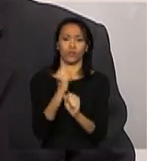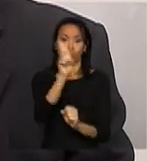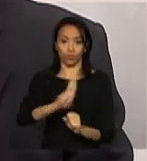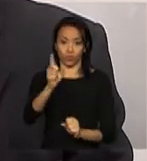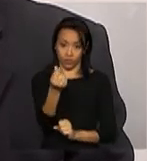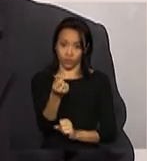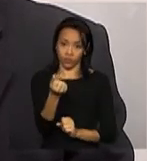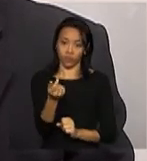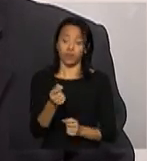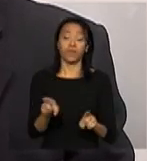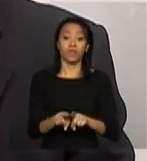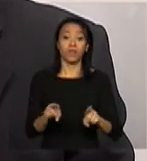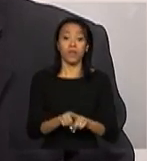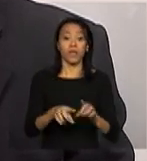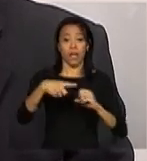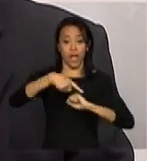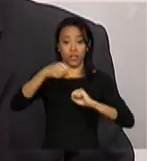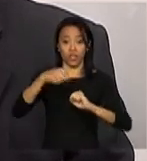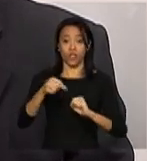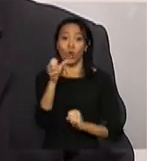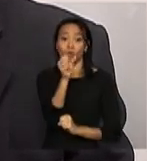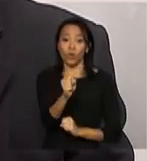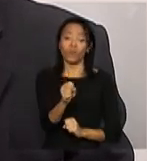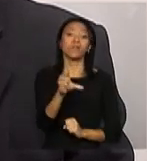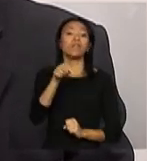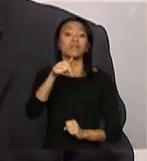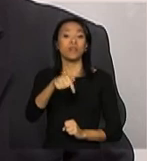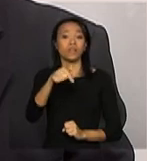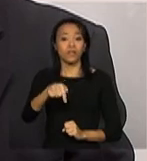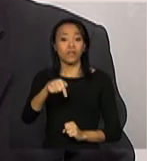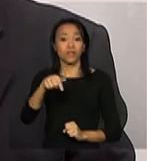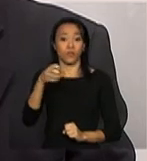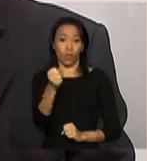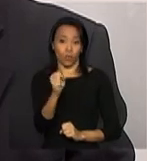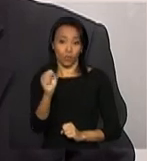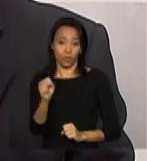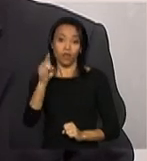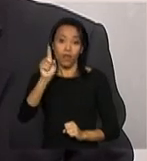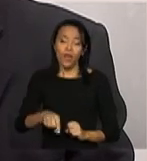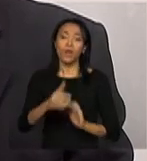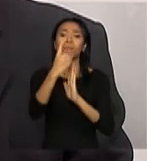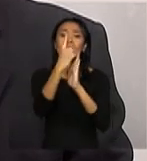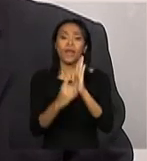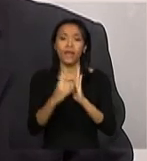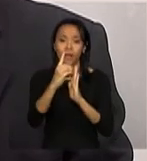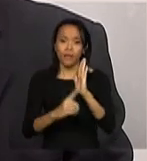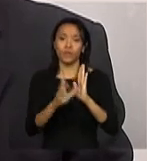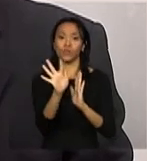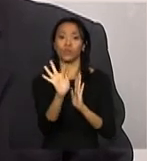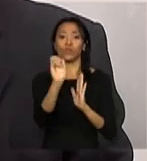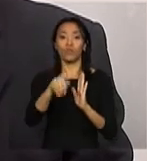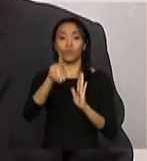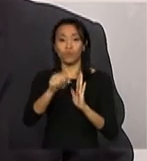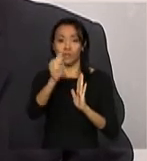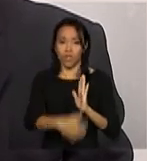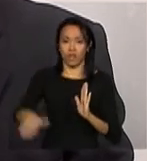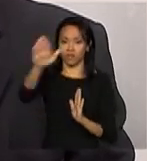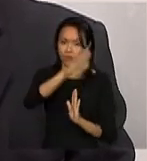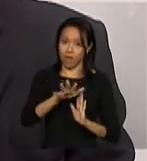artigo 8º do decreto 7788, que é o decreto do Fundo Nacional de Assistência Social.